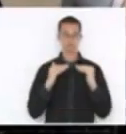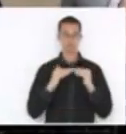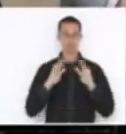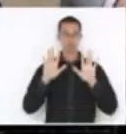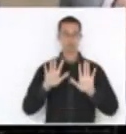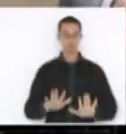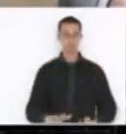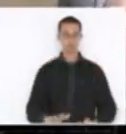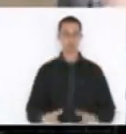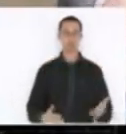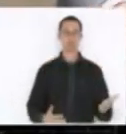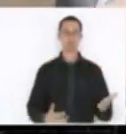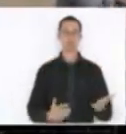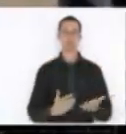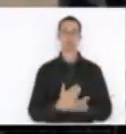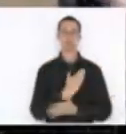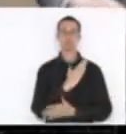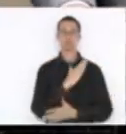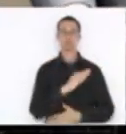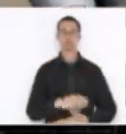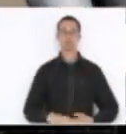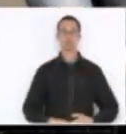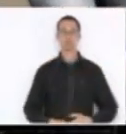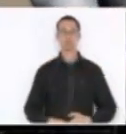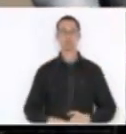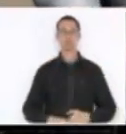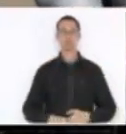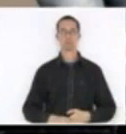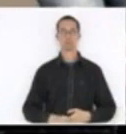permaneça como está aprovado.